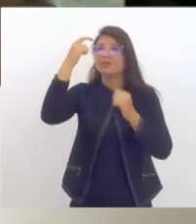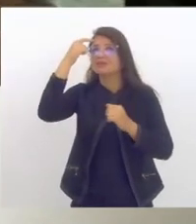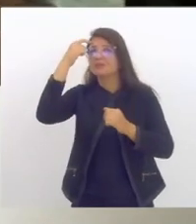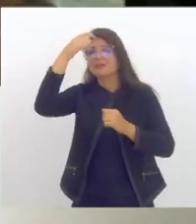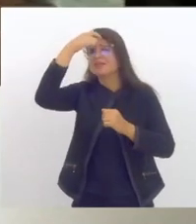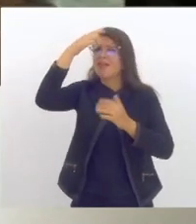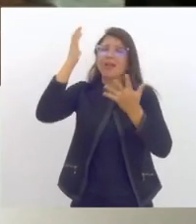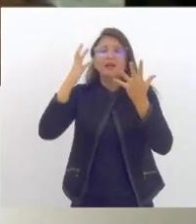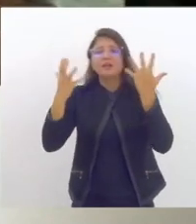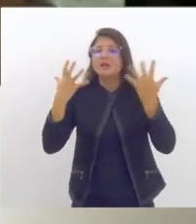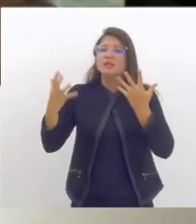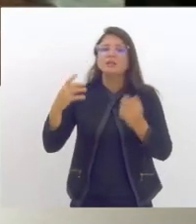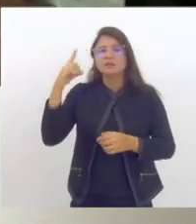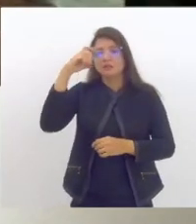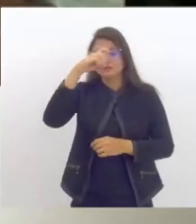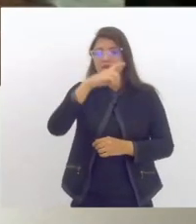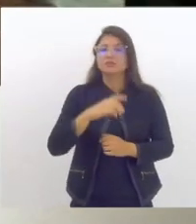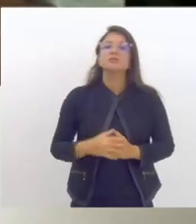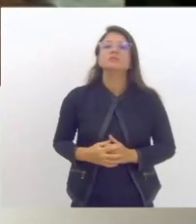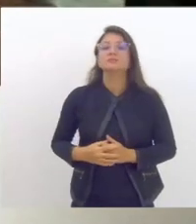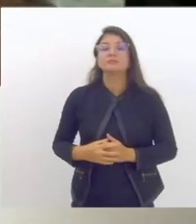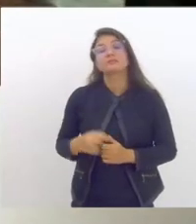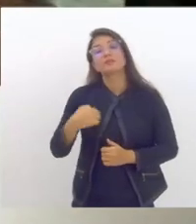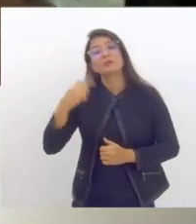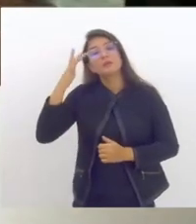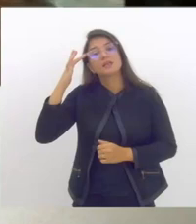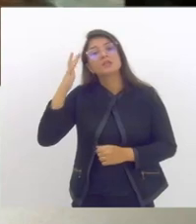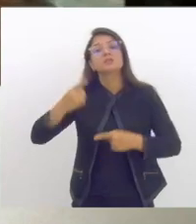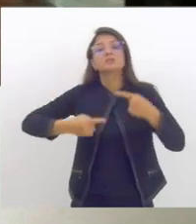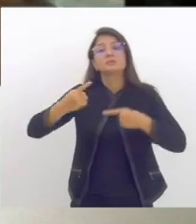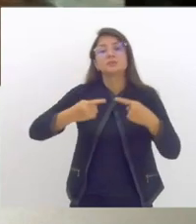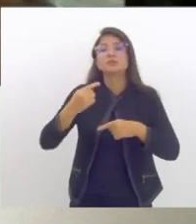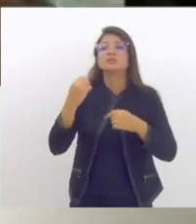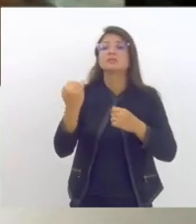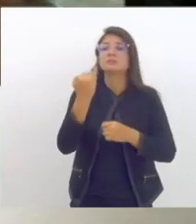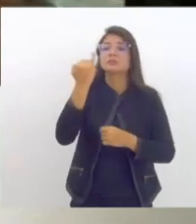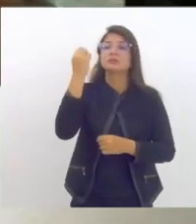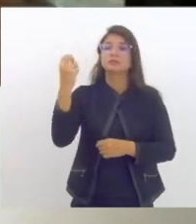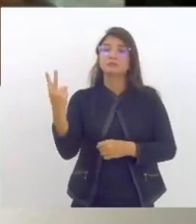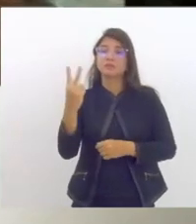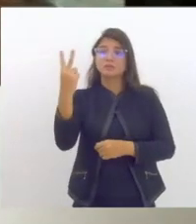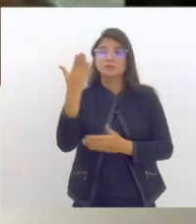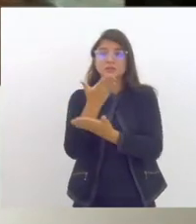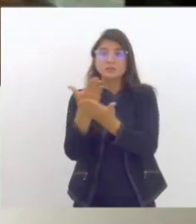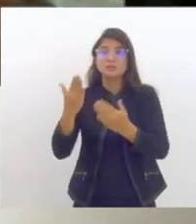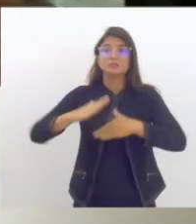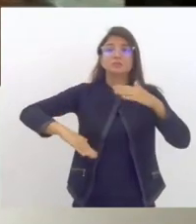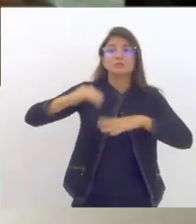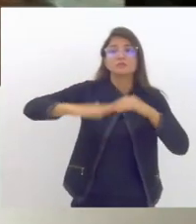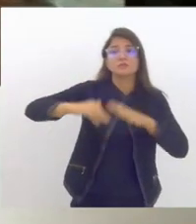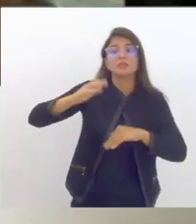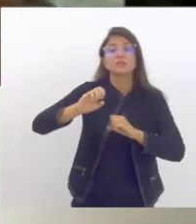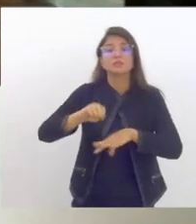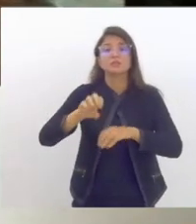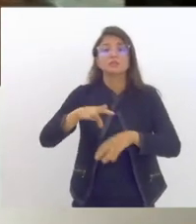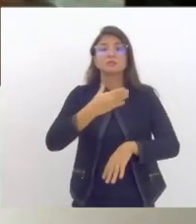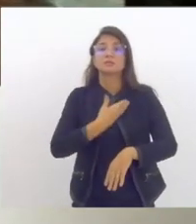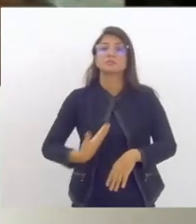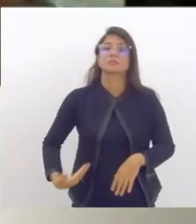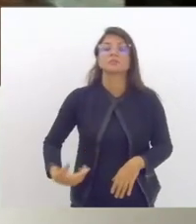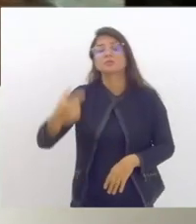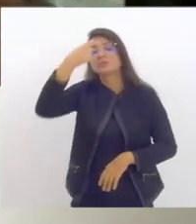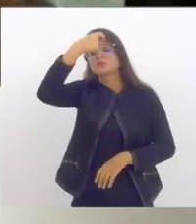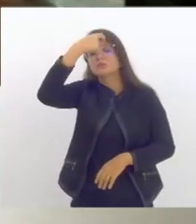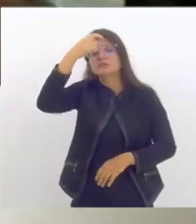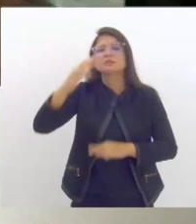todos os estudantes e acredito que uma nova política de valorização dos profissionais e da educação pública e de conscientização sobre o tratamento